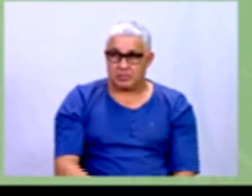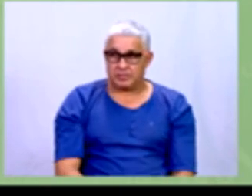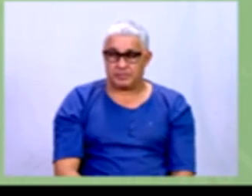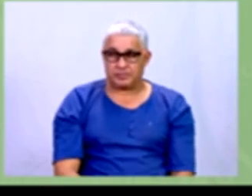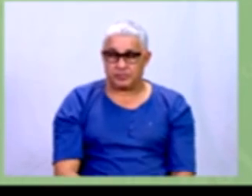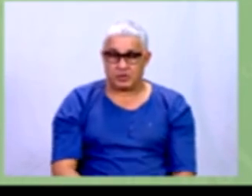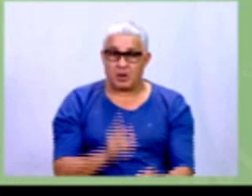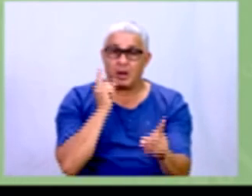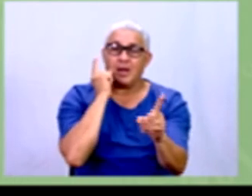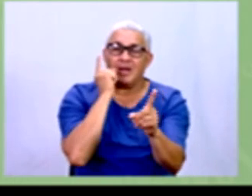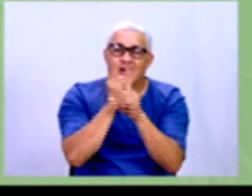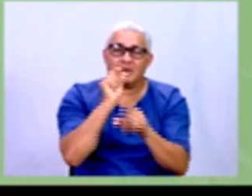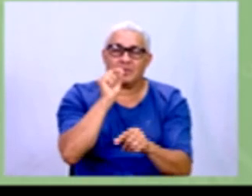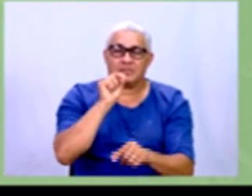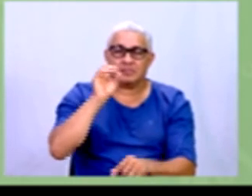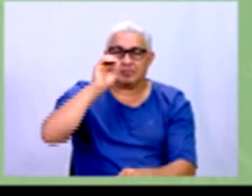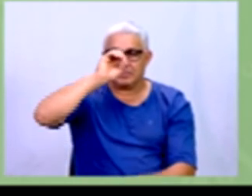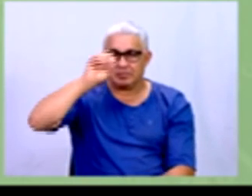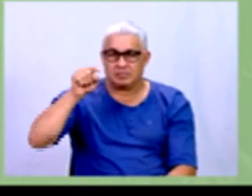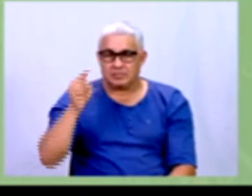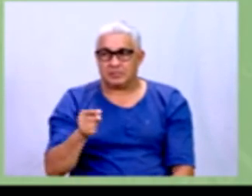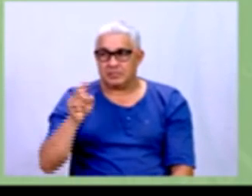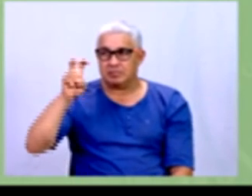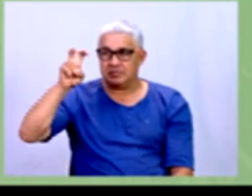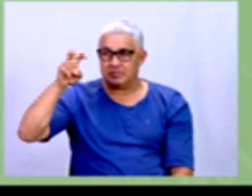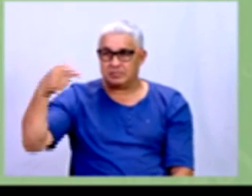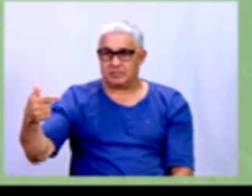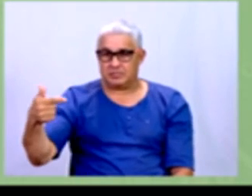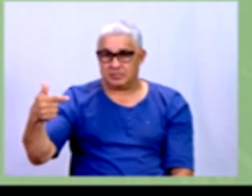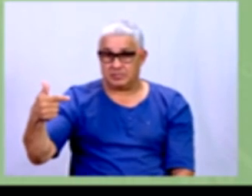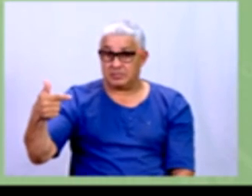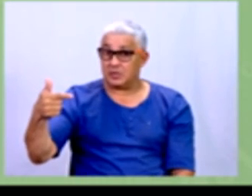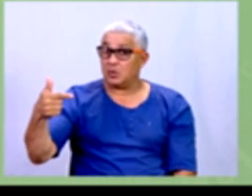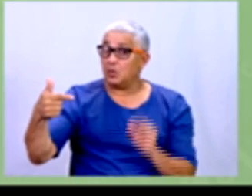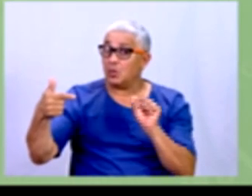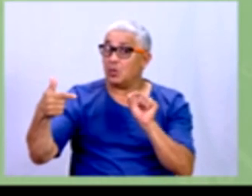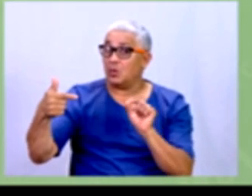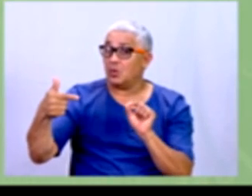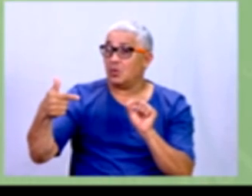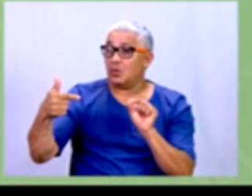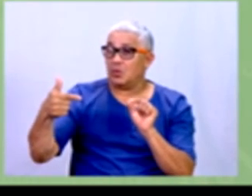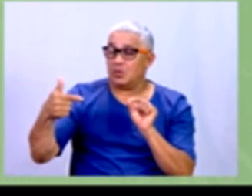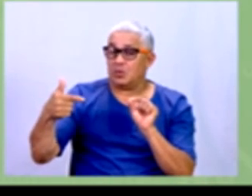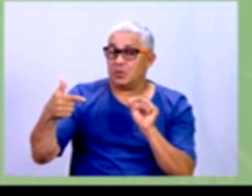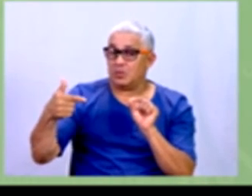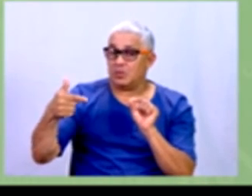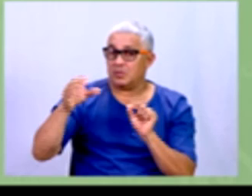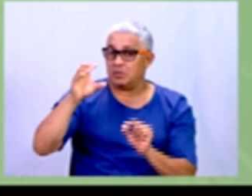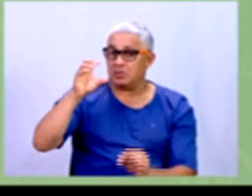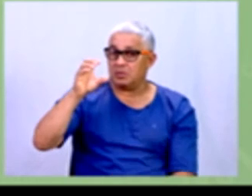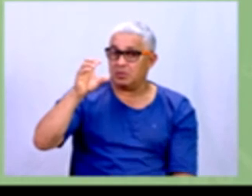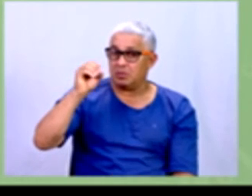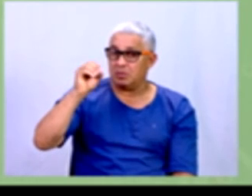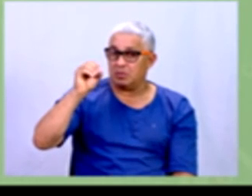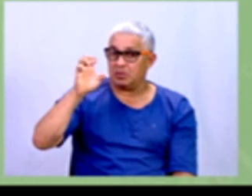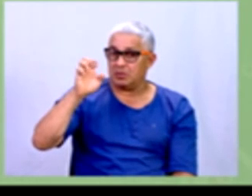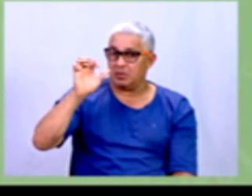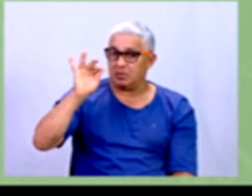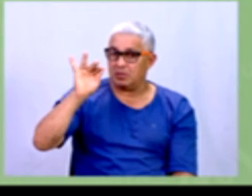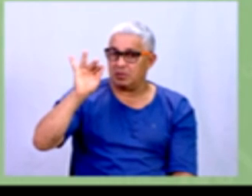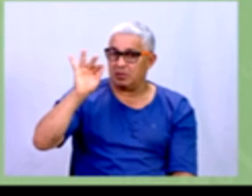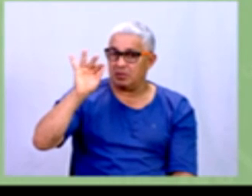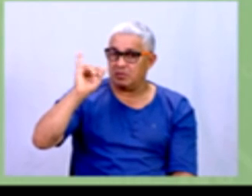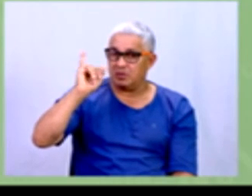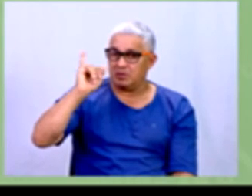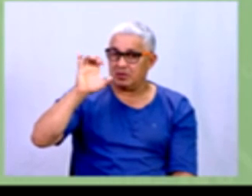a gente vai encontrar 0,52. O que é o 0,52? Coeficiente. Aqui a gente está